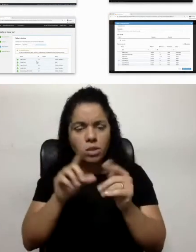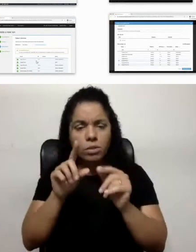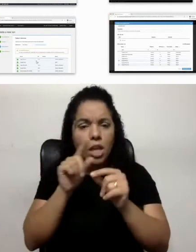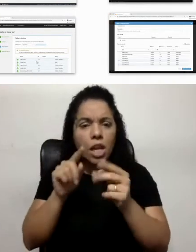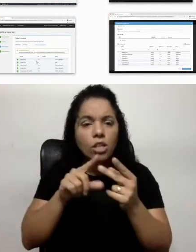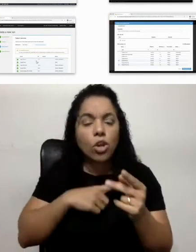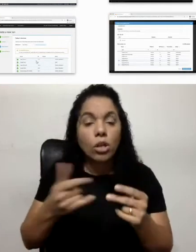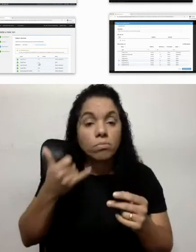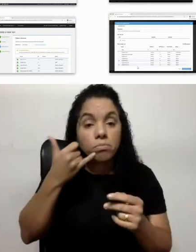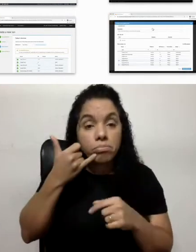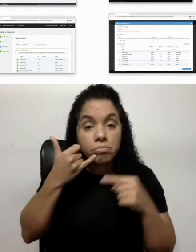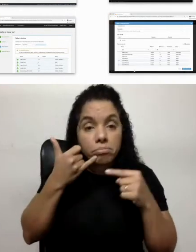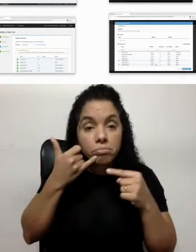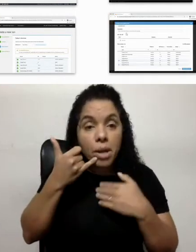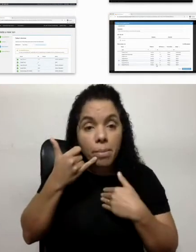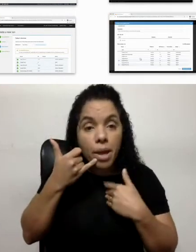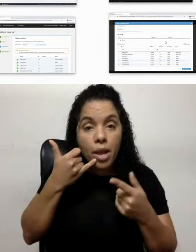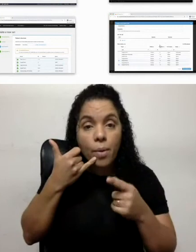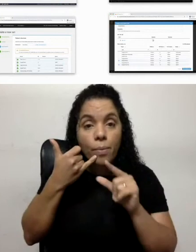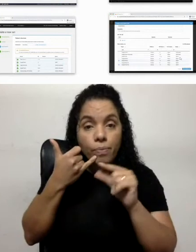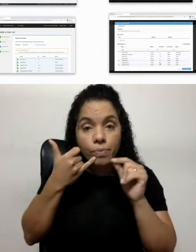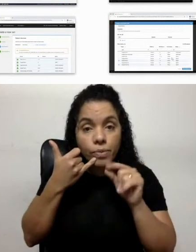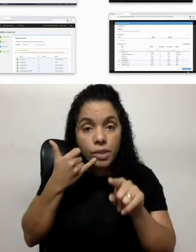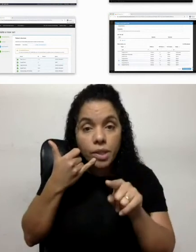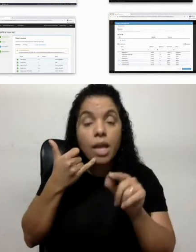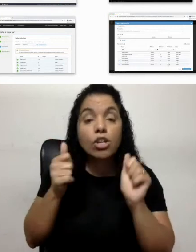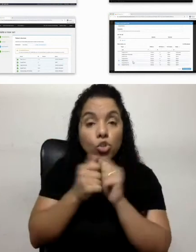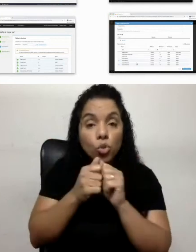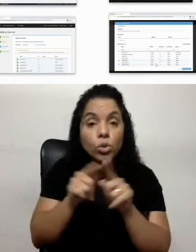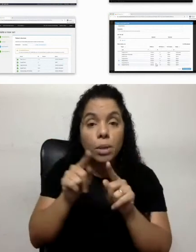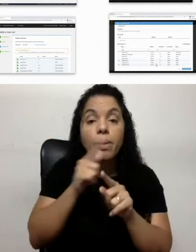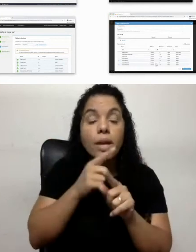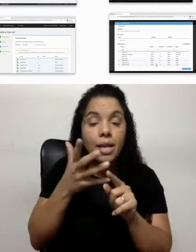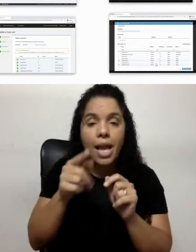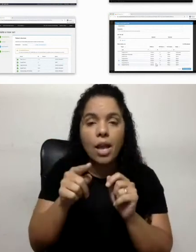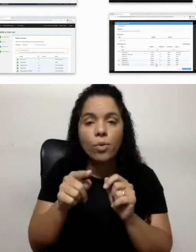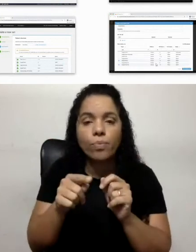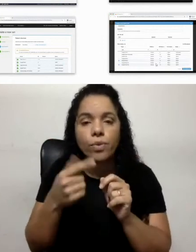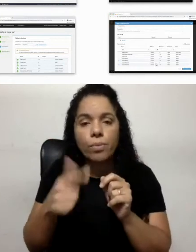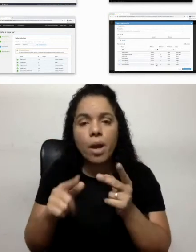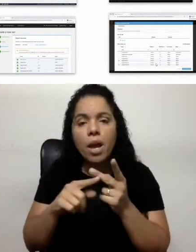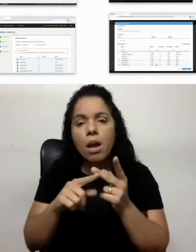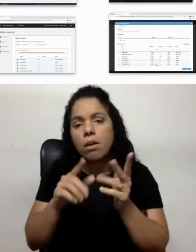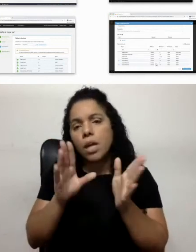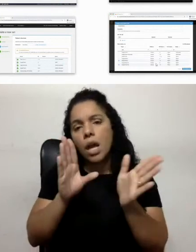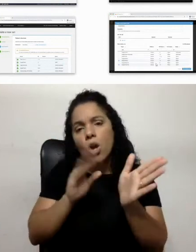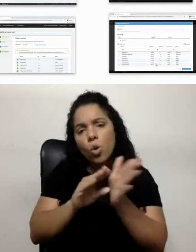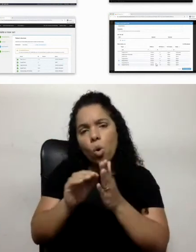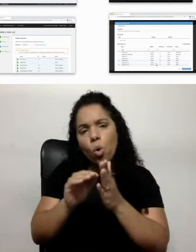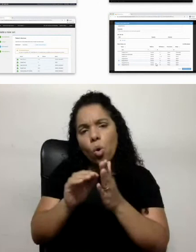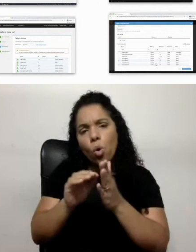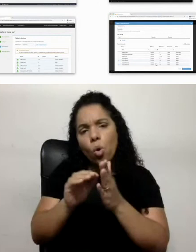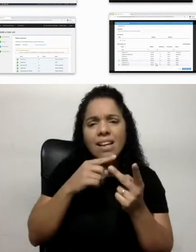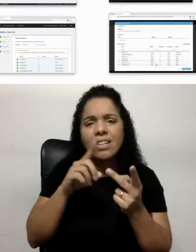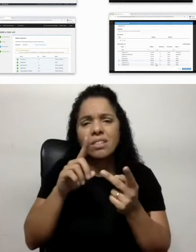dispositivo, e aqui, junto com ele também, eu digo, ó, eu quero o Google, tal, eu quero um